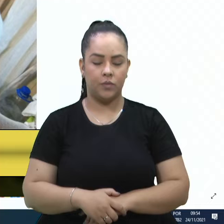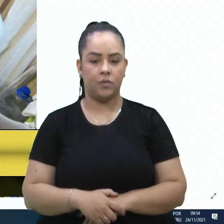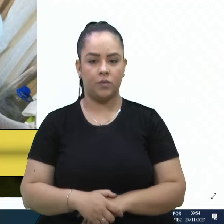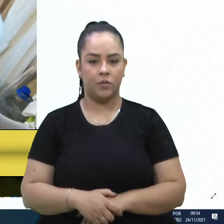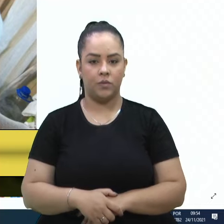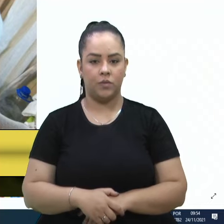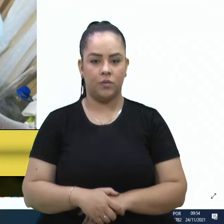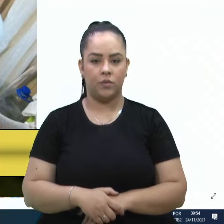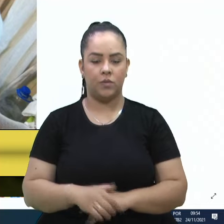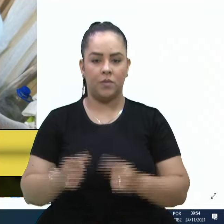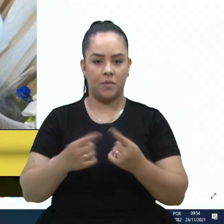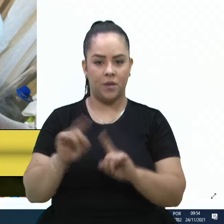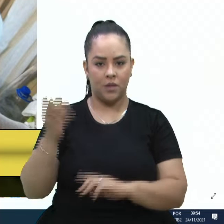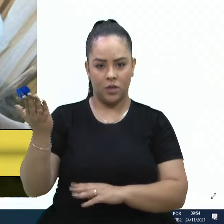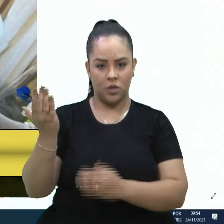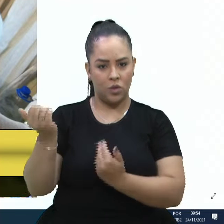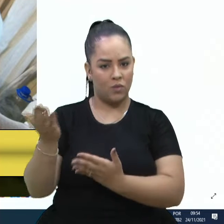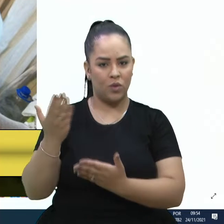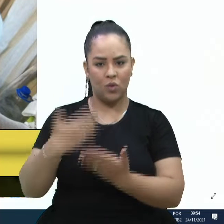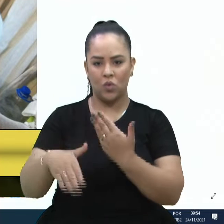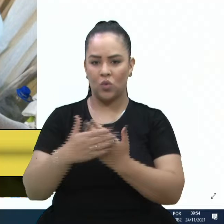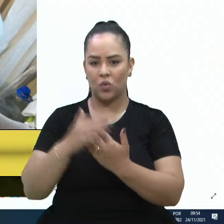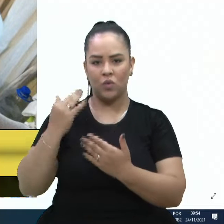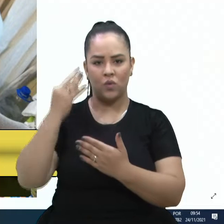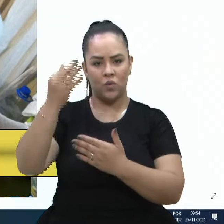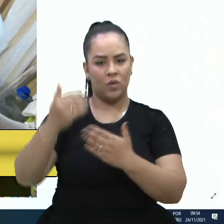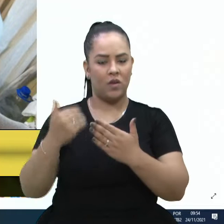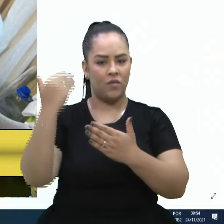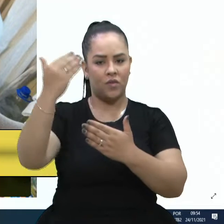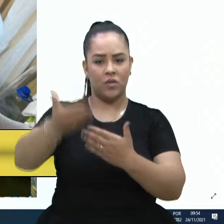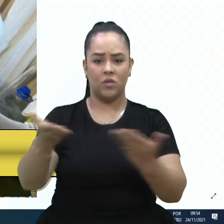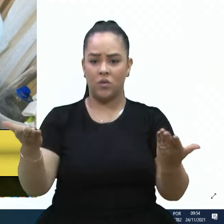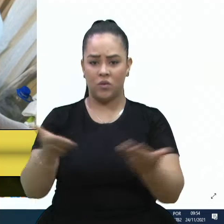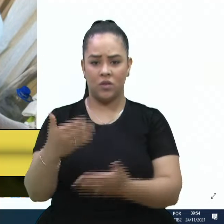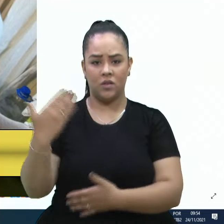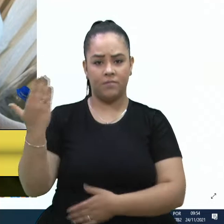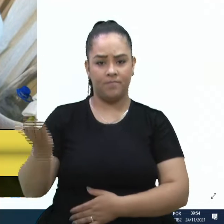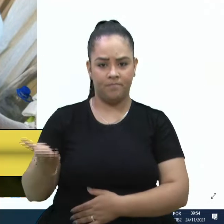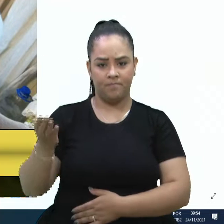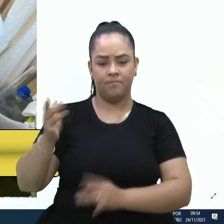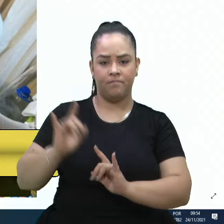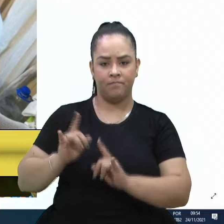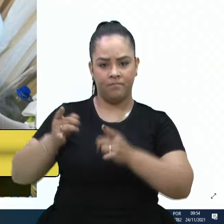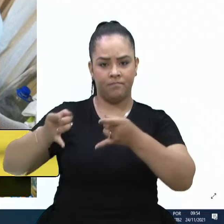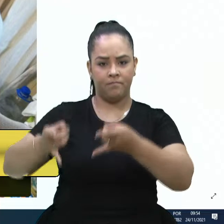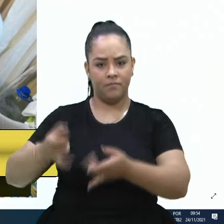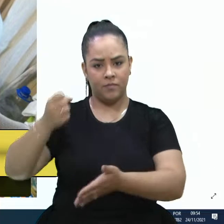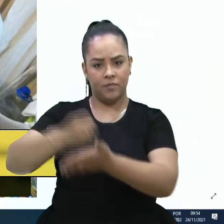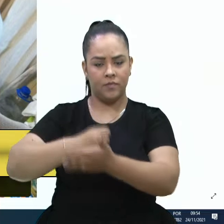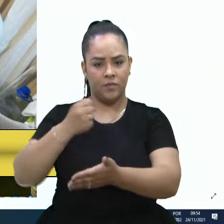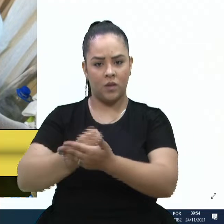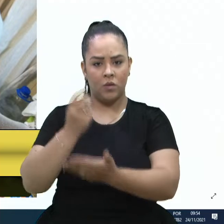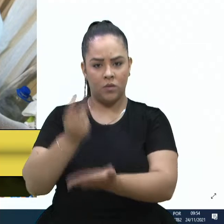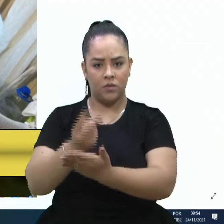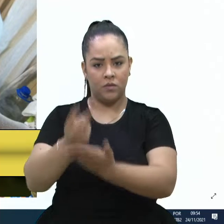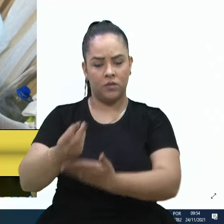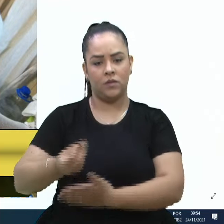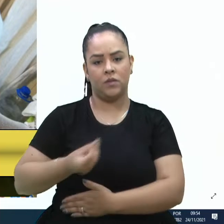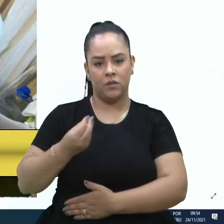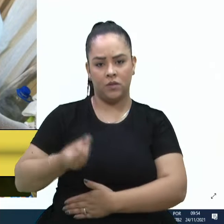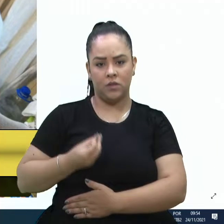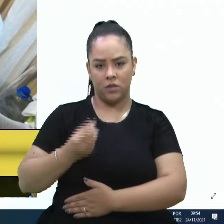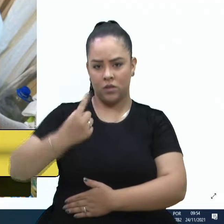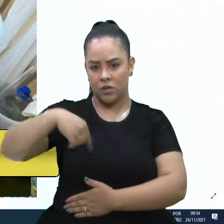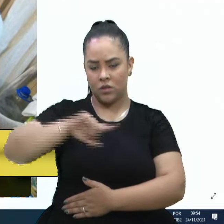que todo um futuro pela frente, hoje está aí acamado, lutando pela vida, e esperamos o